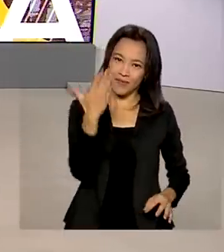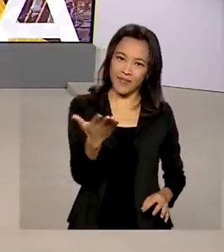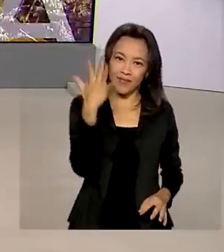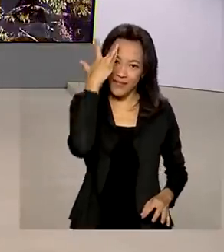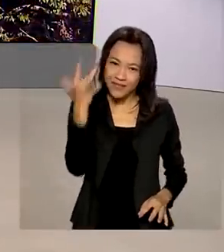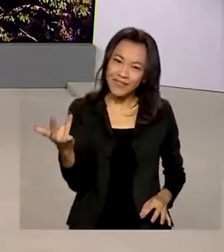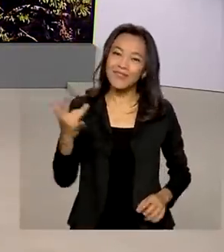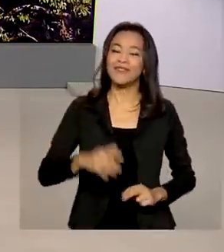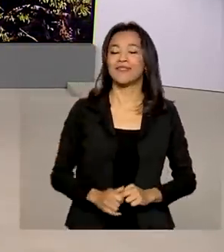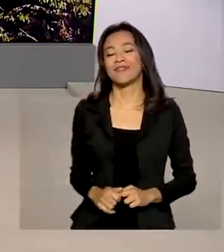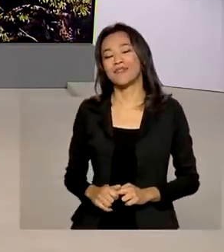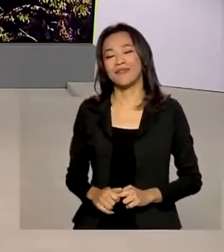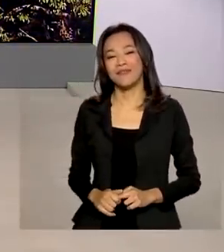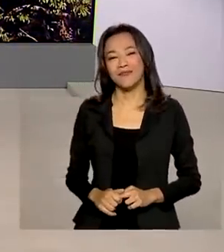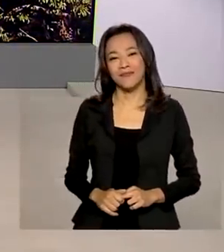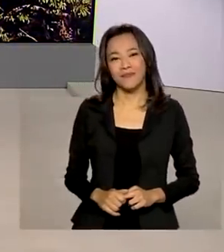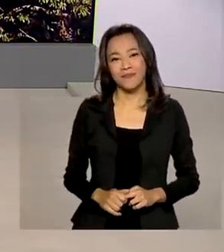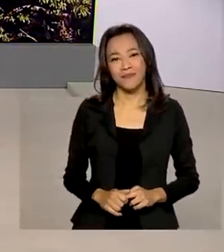e até amanhã.